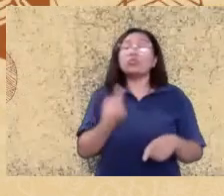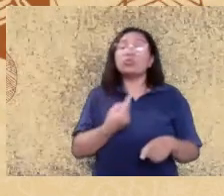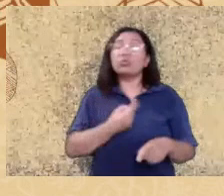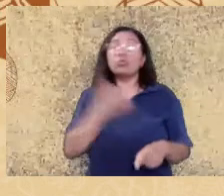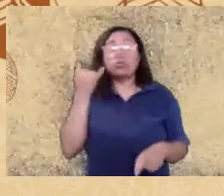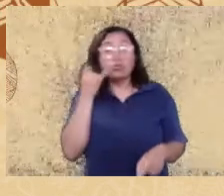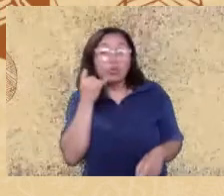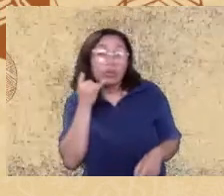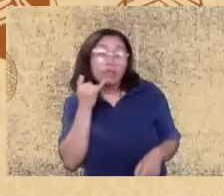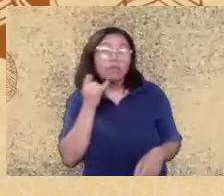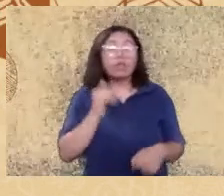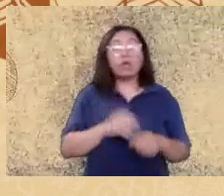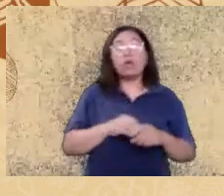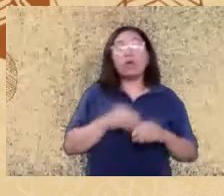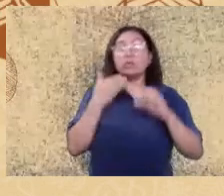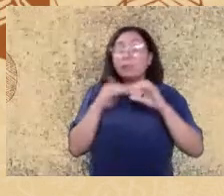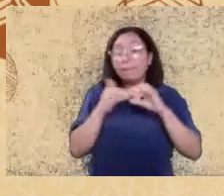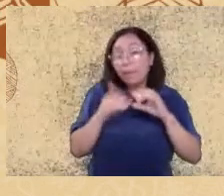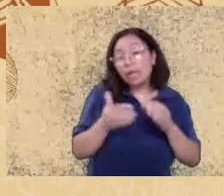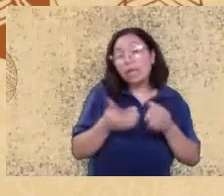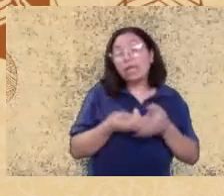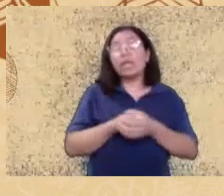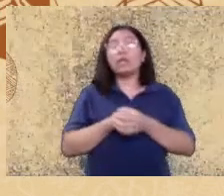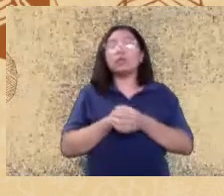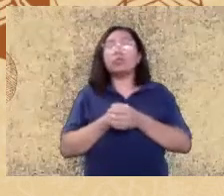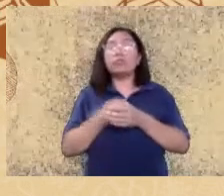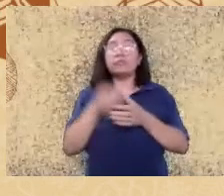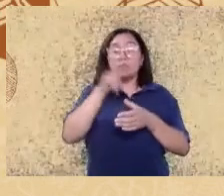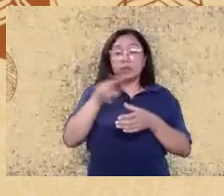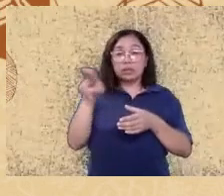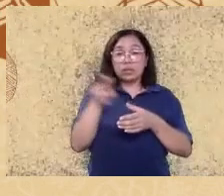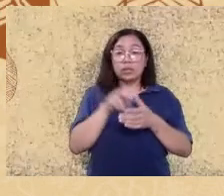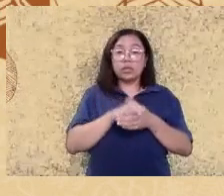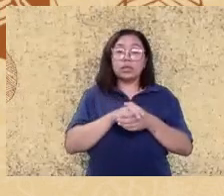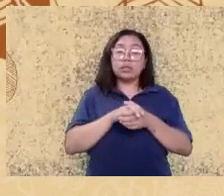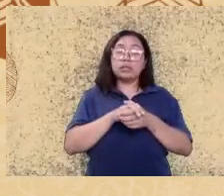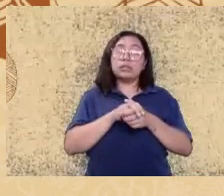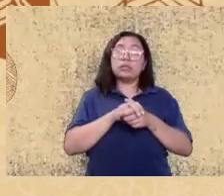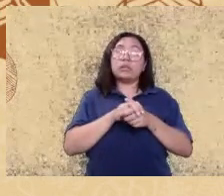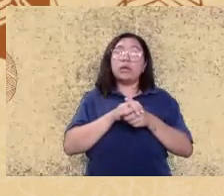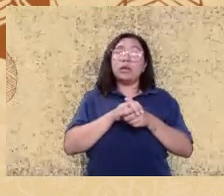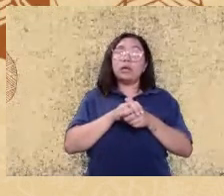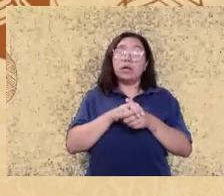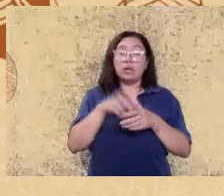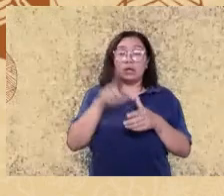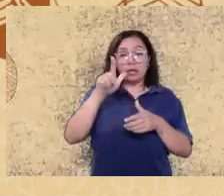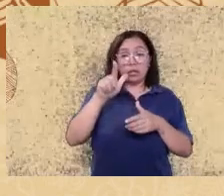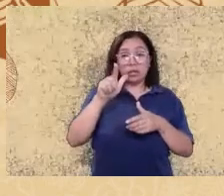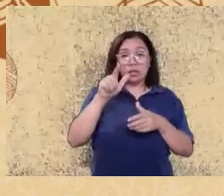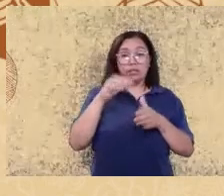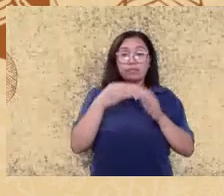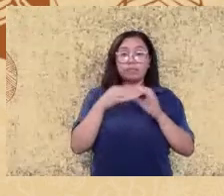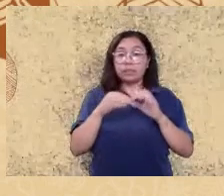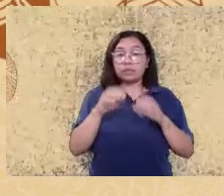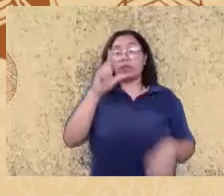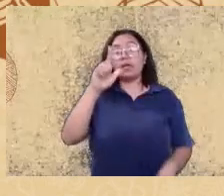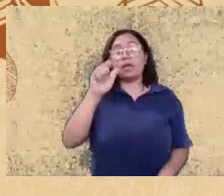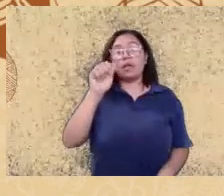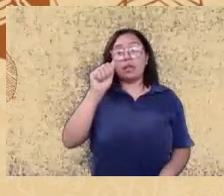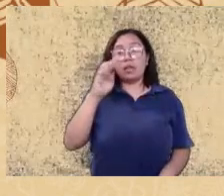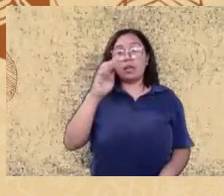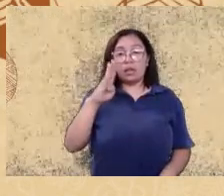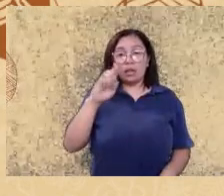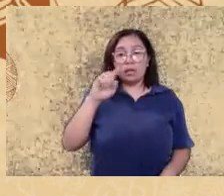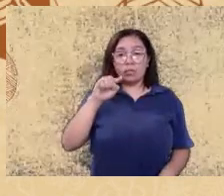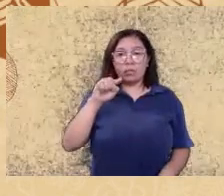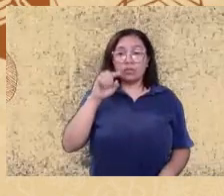-mail do laboratório de avaliação psicológica que eu coordeno o lab.lapata arroba gmail.com e esse é o